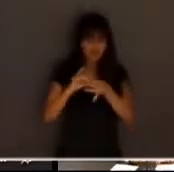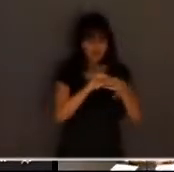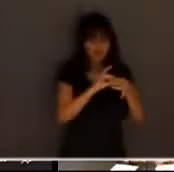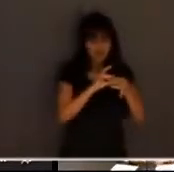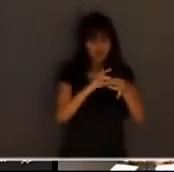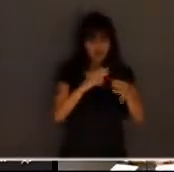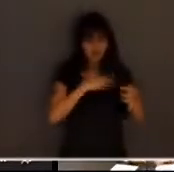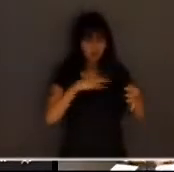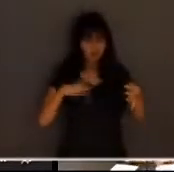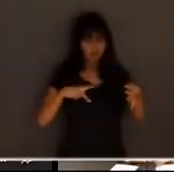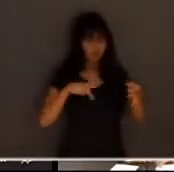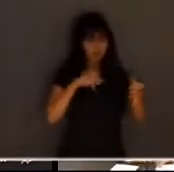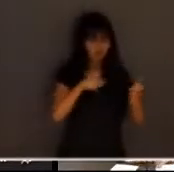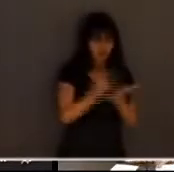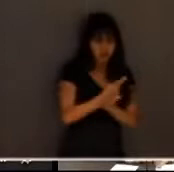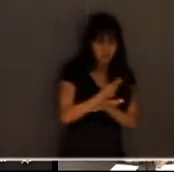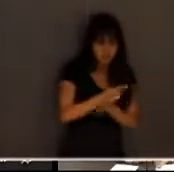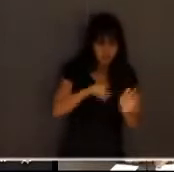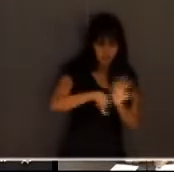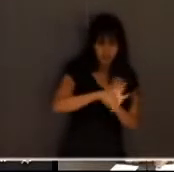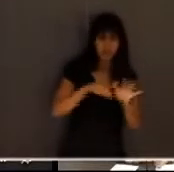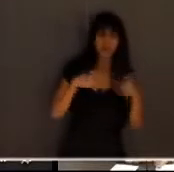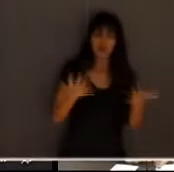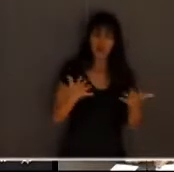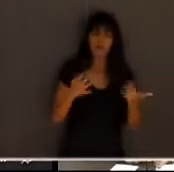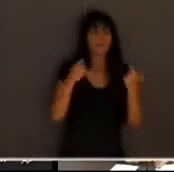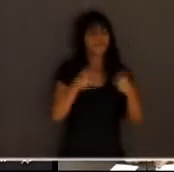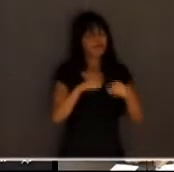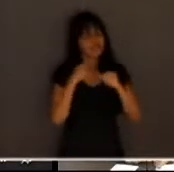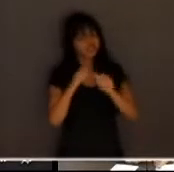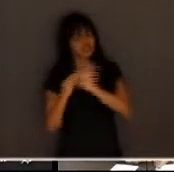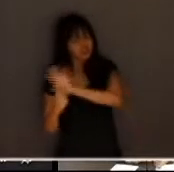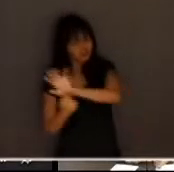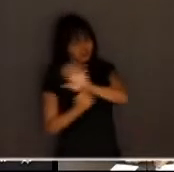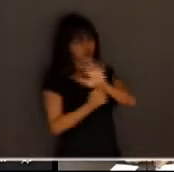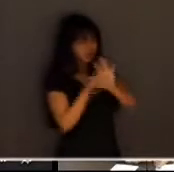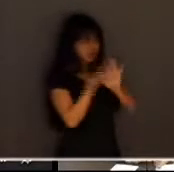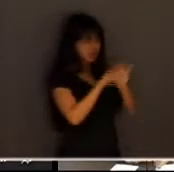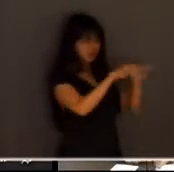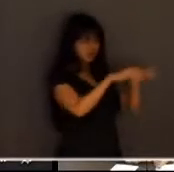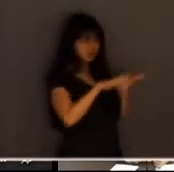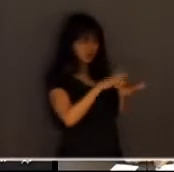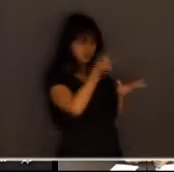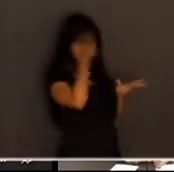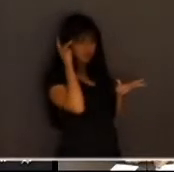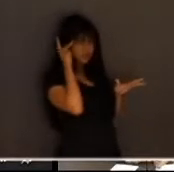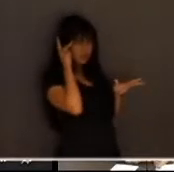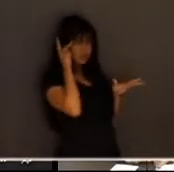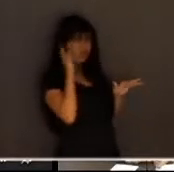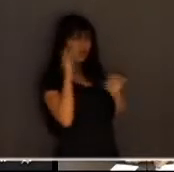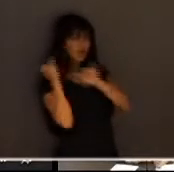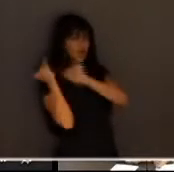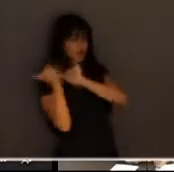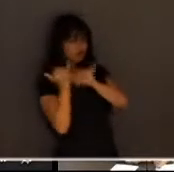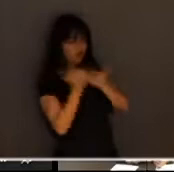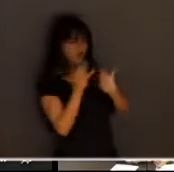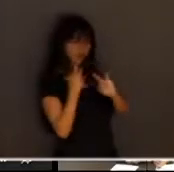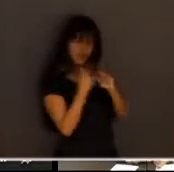aquele caso nós temos que passar isso para os jurados passar informar aos jurados a